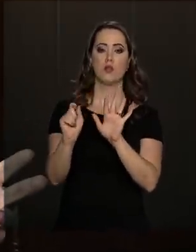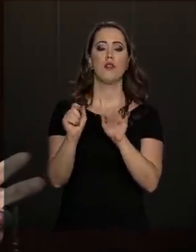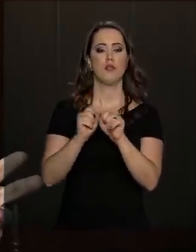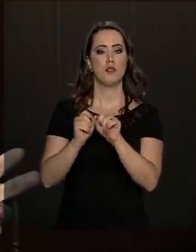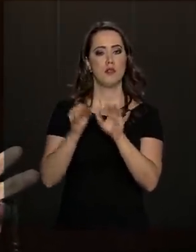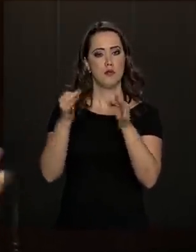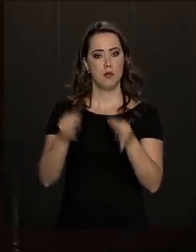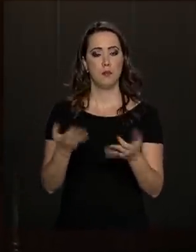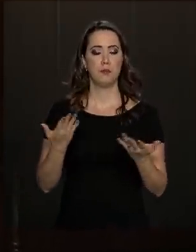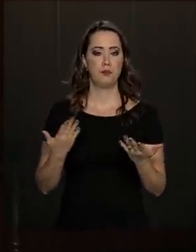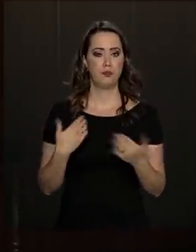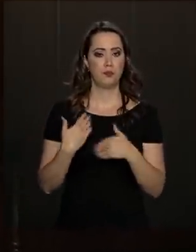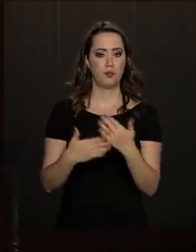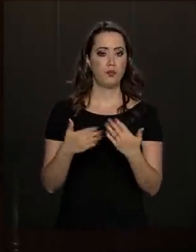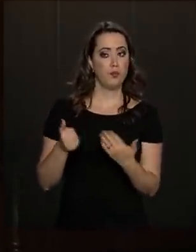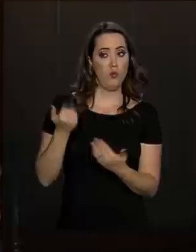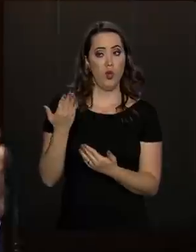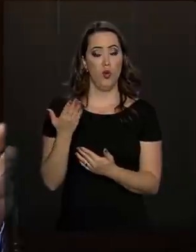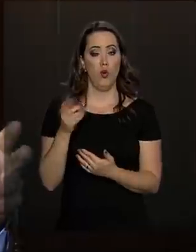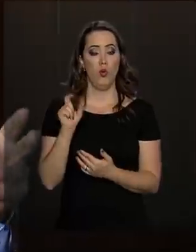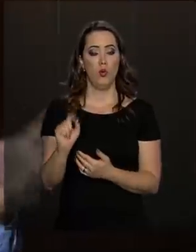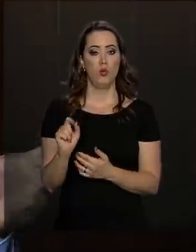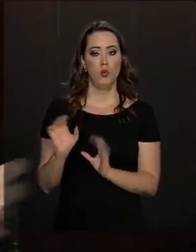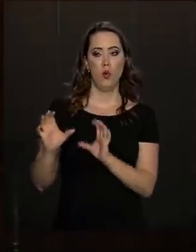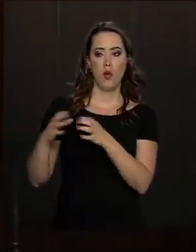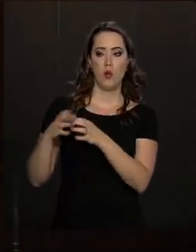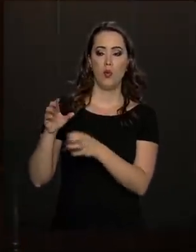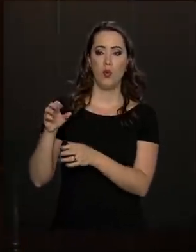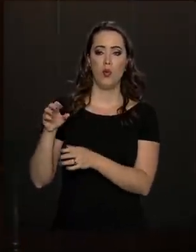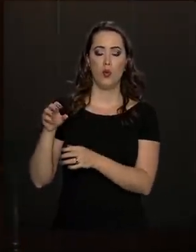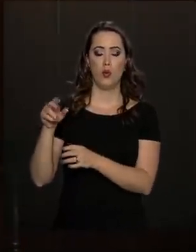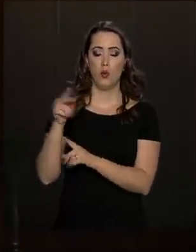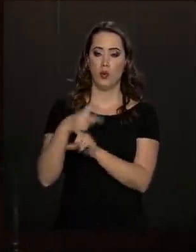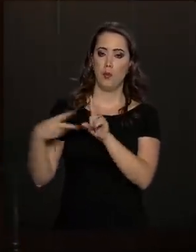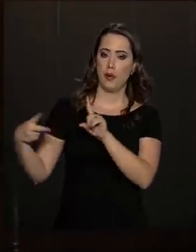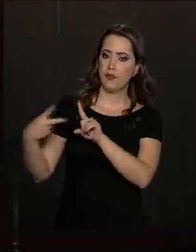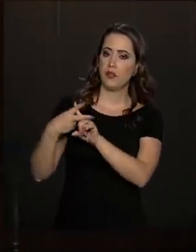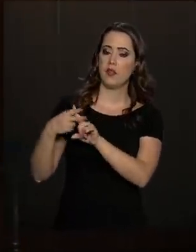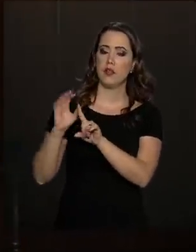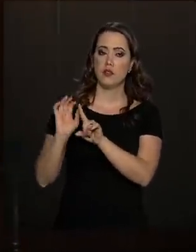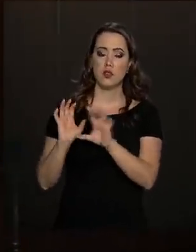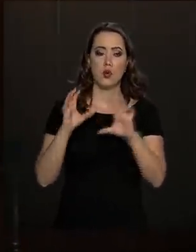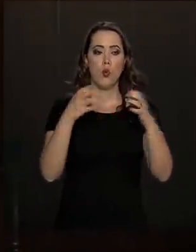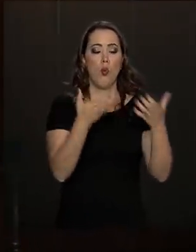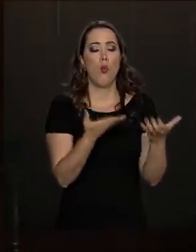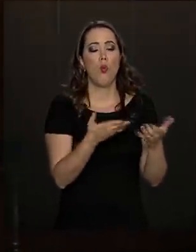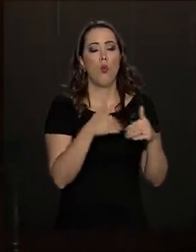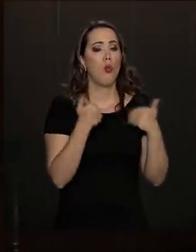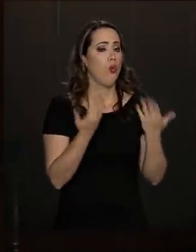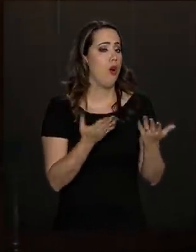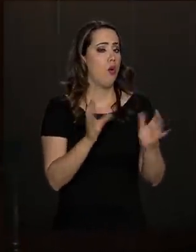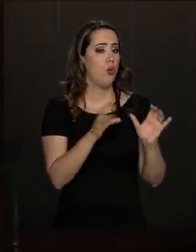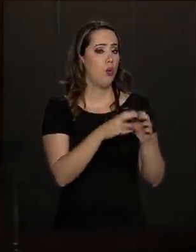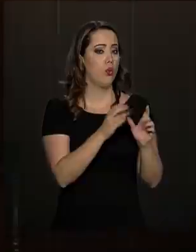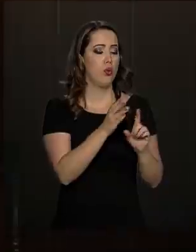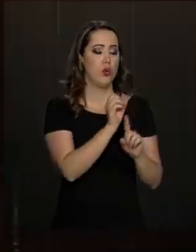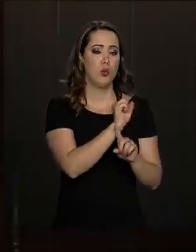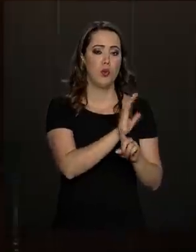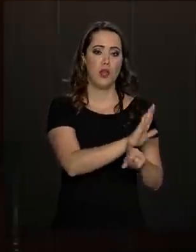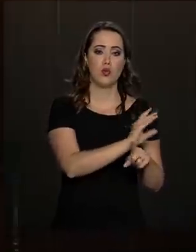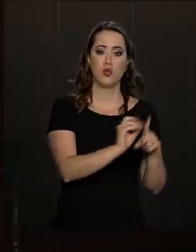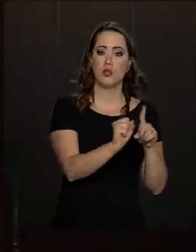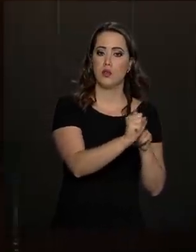está fazendo. Qual é a parte que é a previdência e qual é a parte que é a assistência social? Isso,